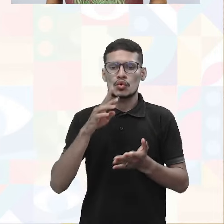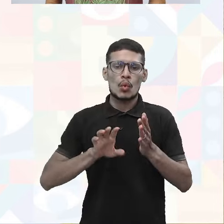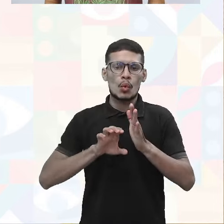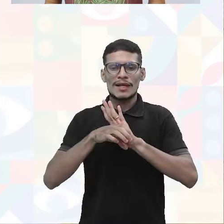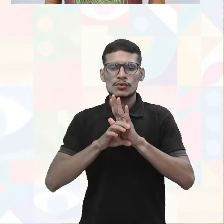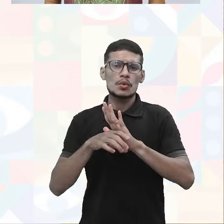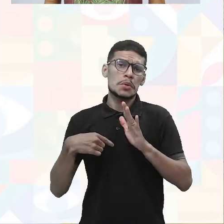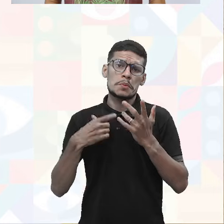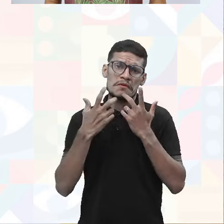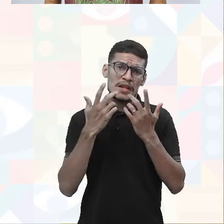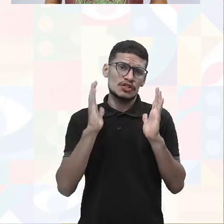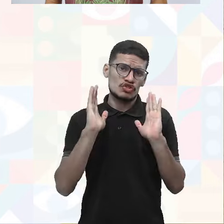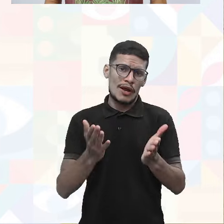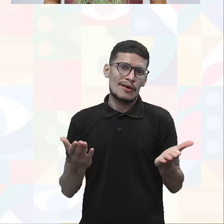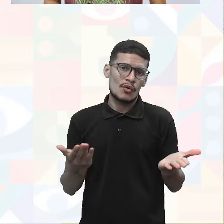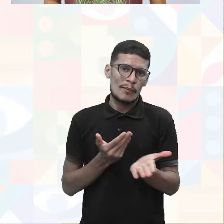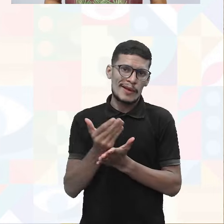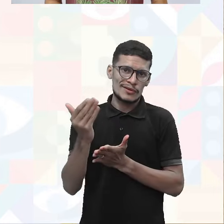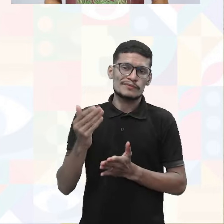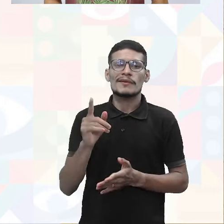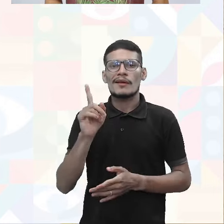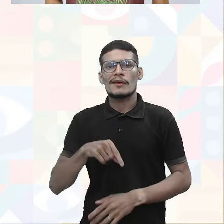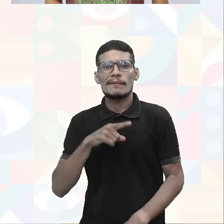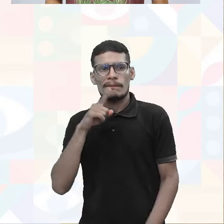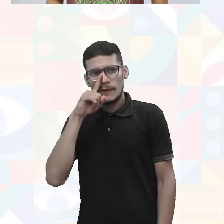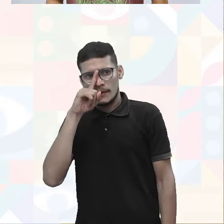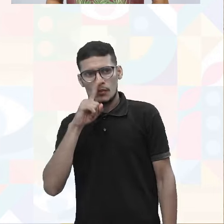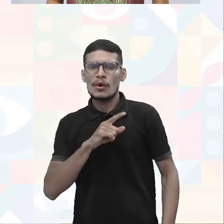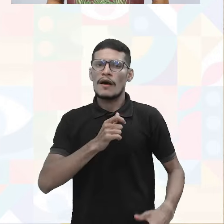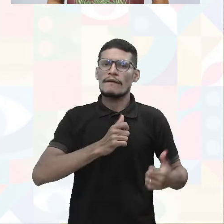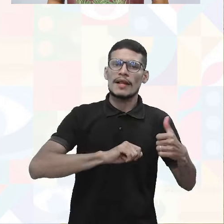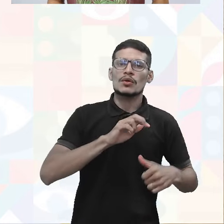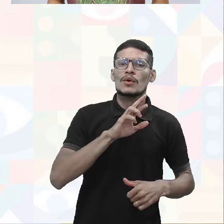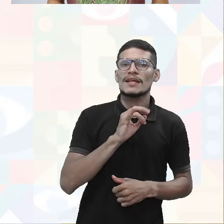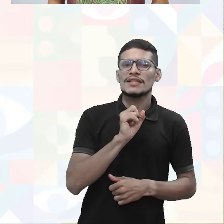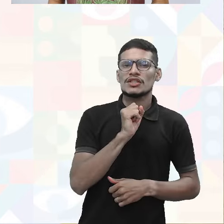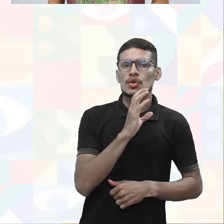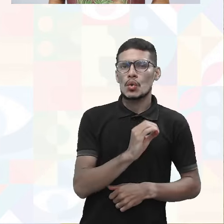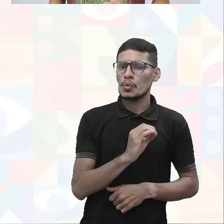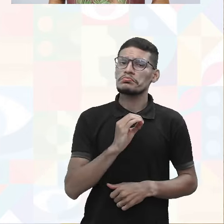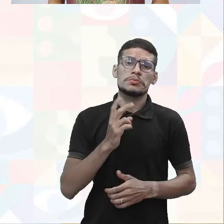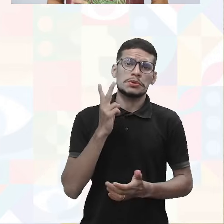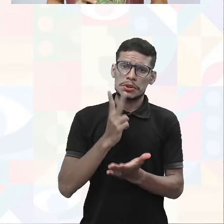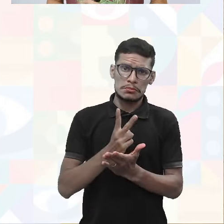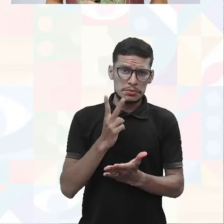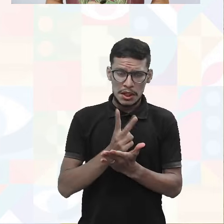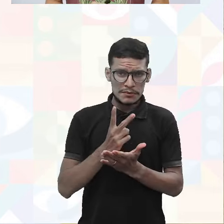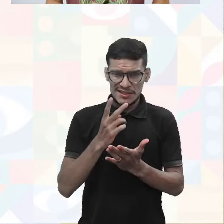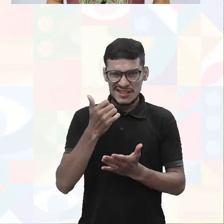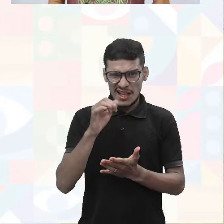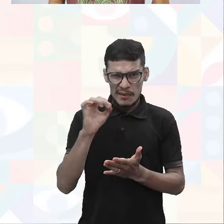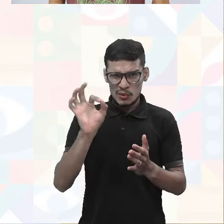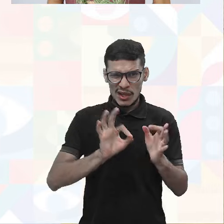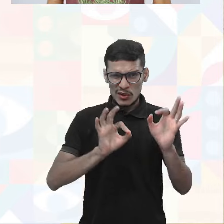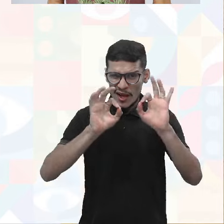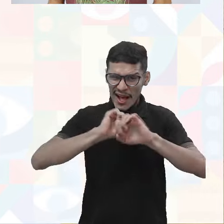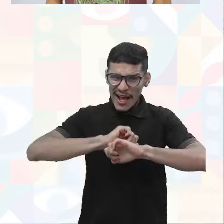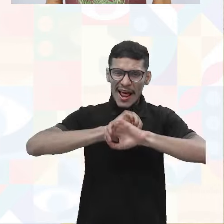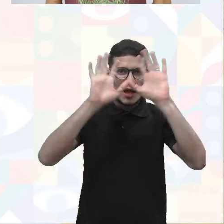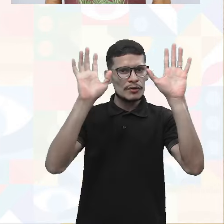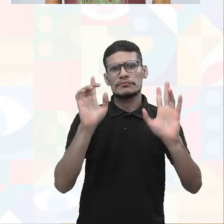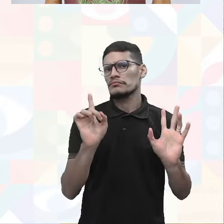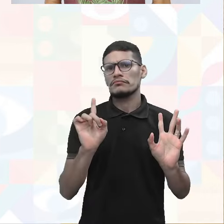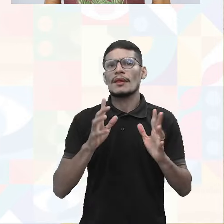que a gente viu no início da disciplina, que é a parte de perigo e avaliação de riscos. Então, quer dizer, nem sempre isso aí está 100% claro e ainda há muita